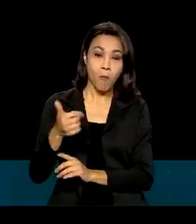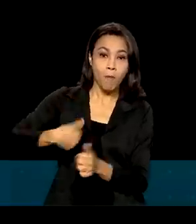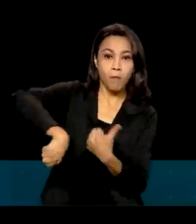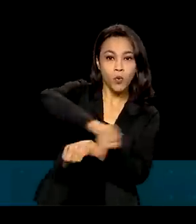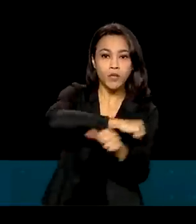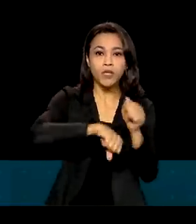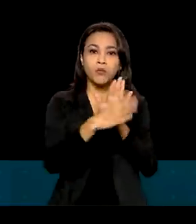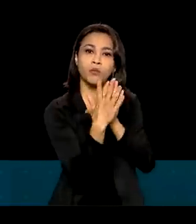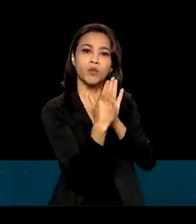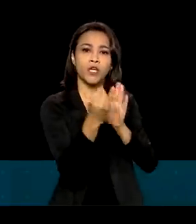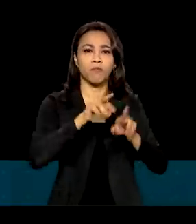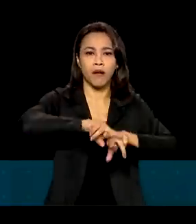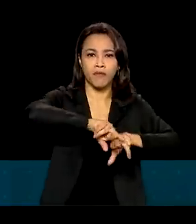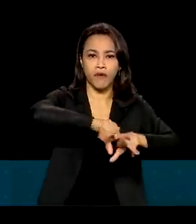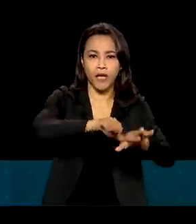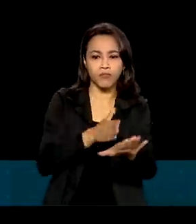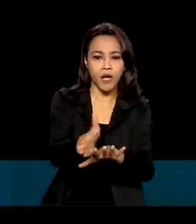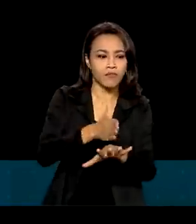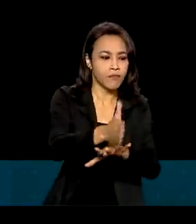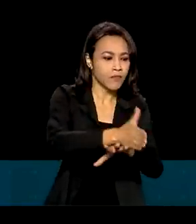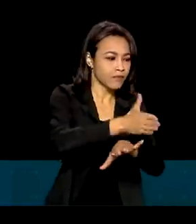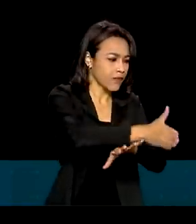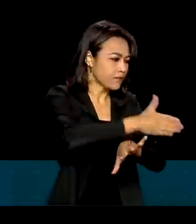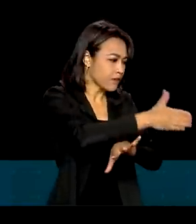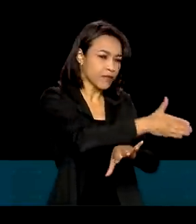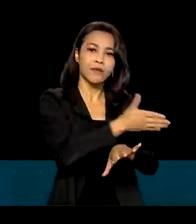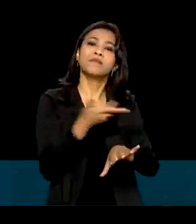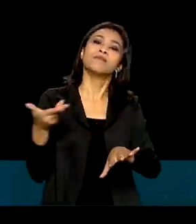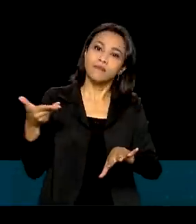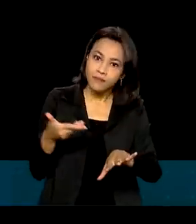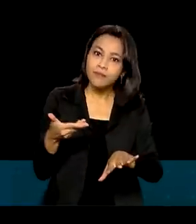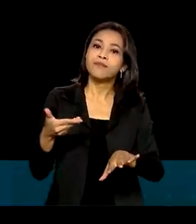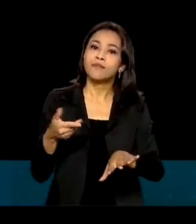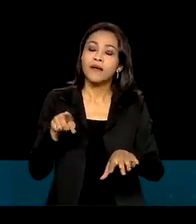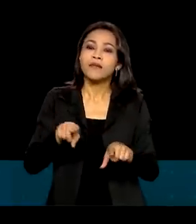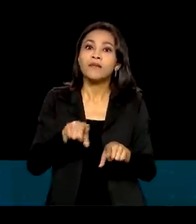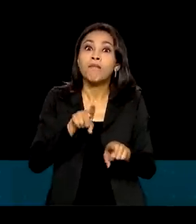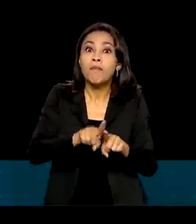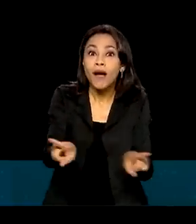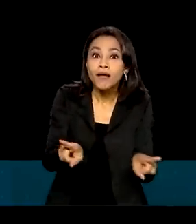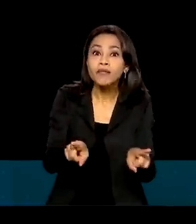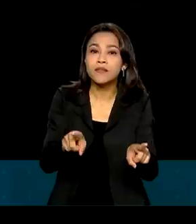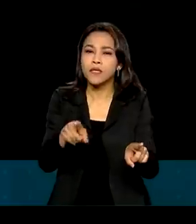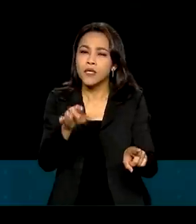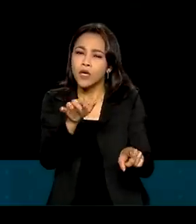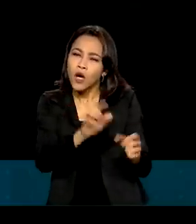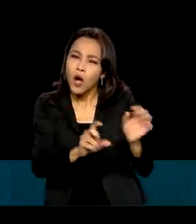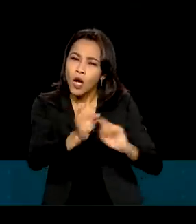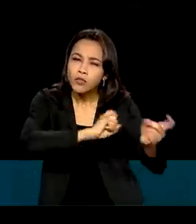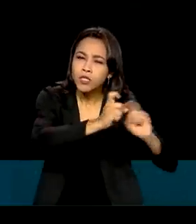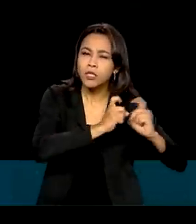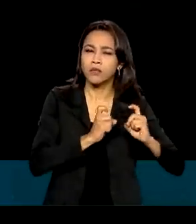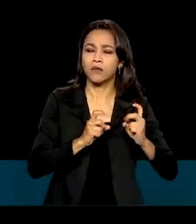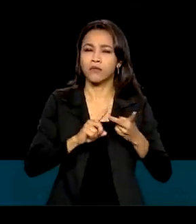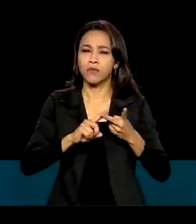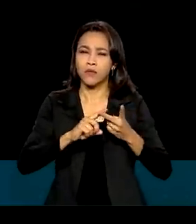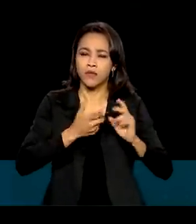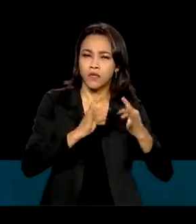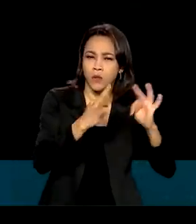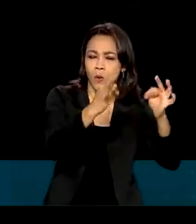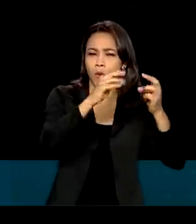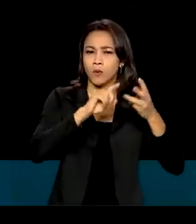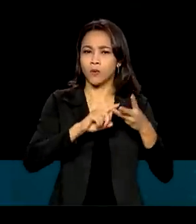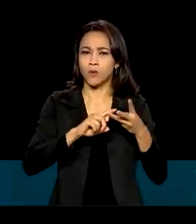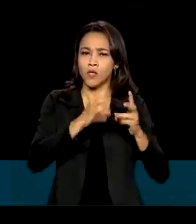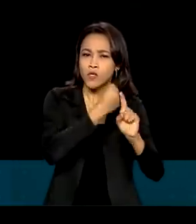multidimensional, baseado no capital financeiro também, mas no capital de governança, no capital tecnológico, no